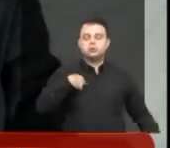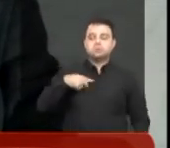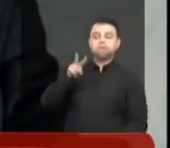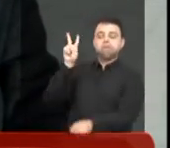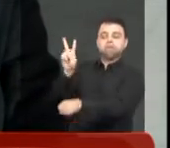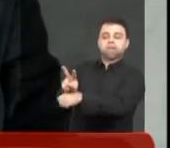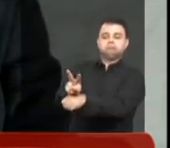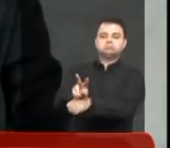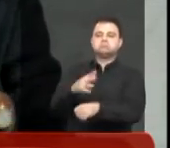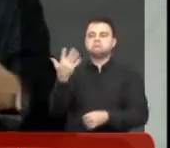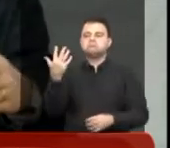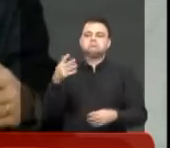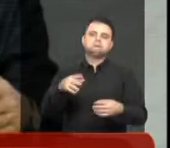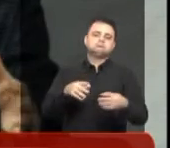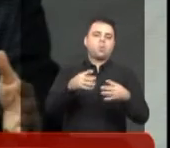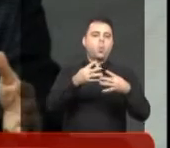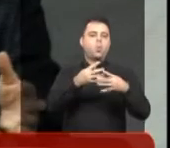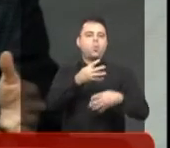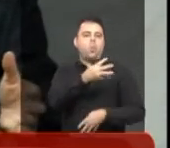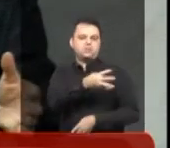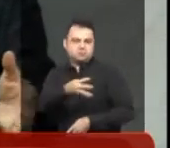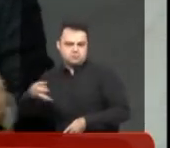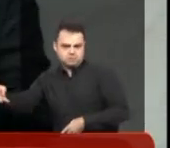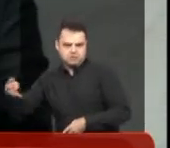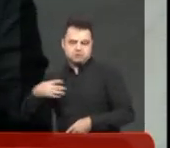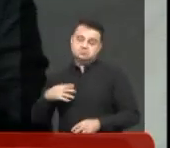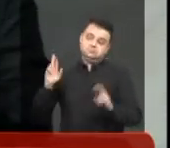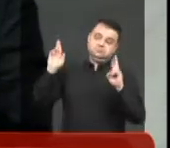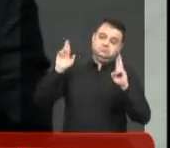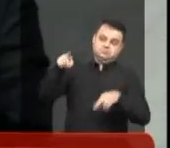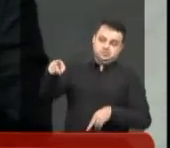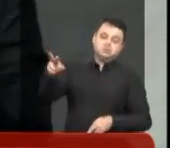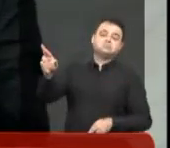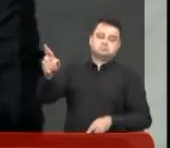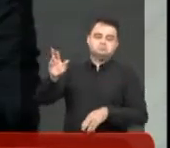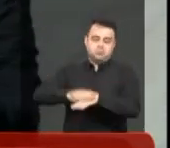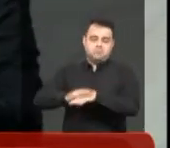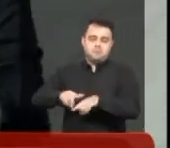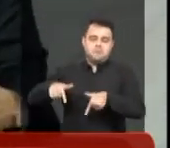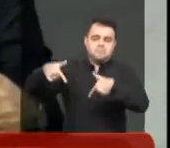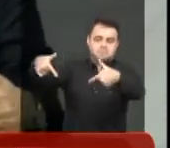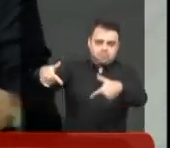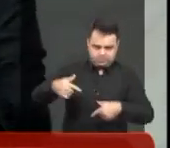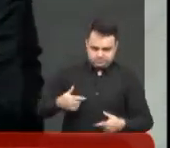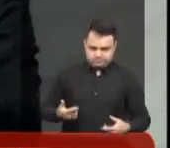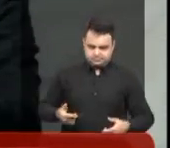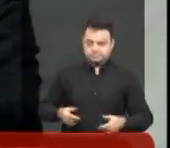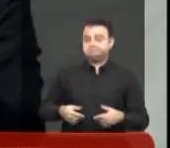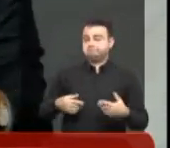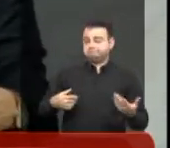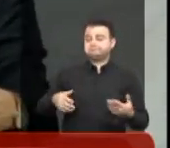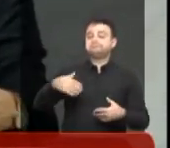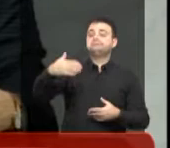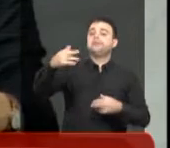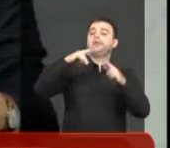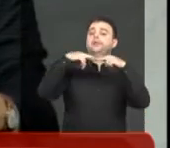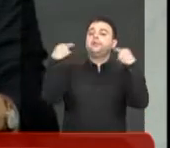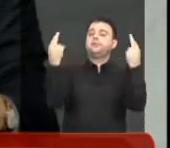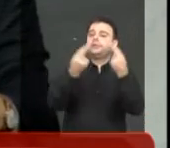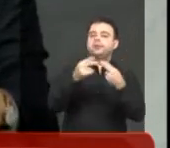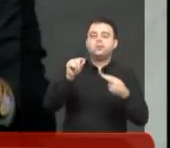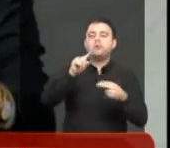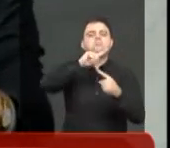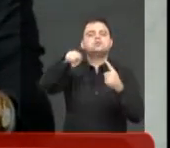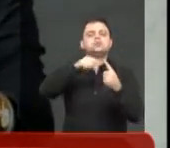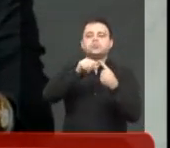nós vamos cobrar agora. Então eu dei um prazo de quatro, cinco semanas para a gente cobrar. E eu chamo a primeira reunião de reunião de diagnóstico.